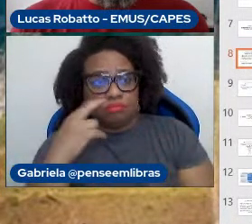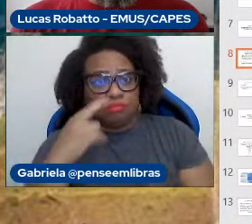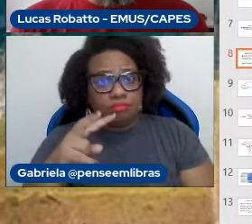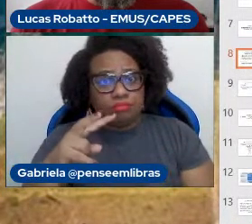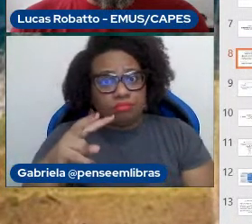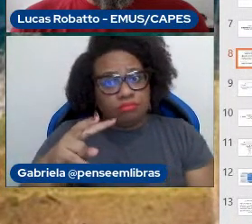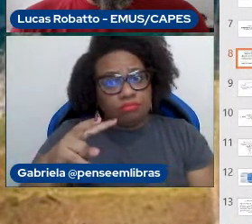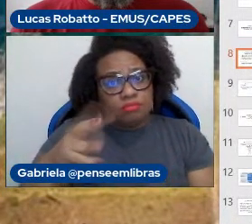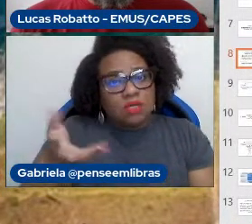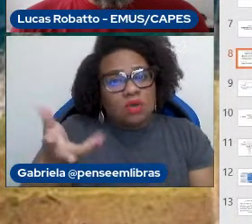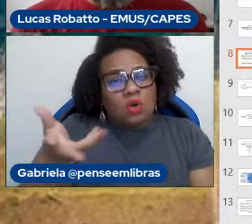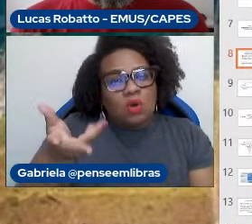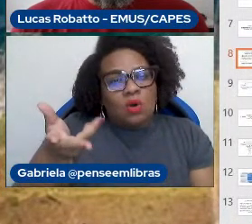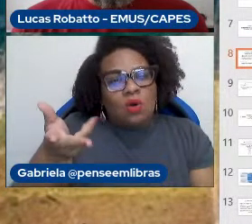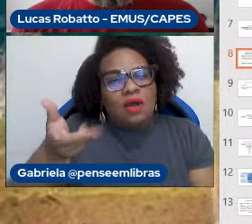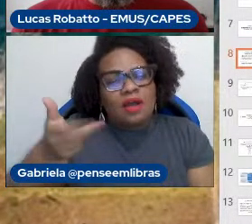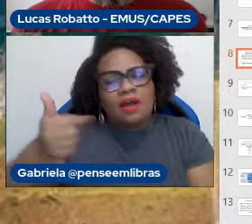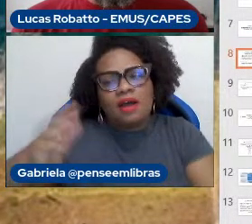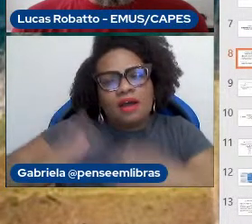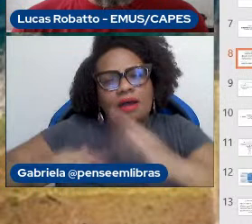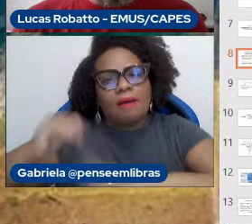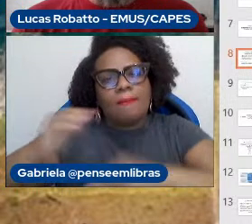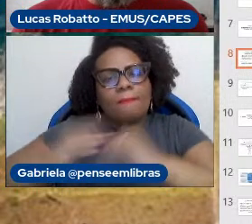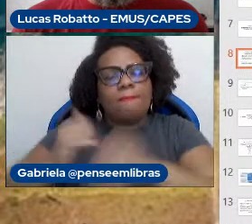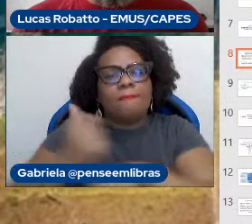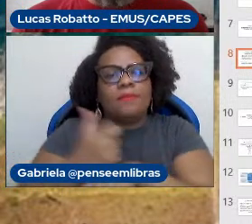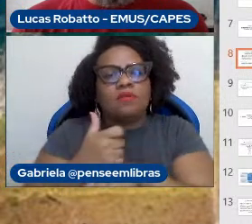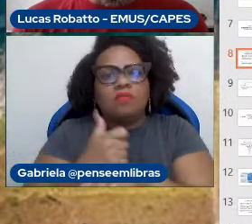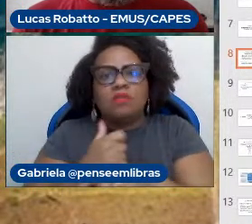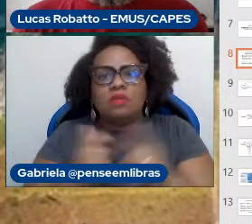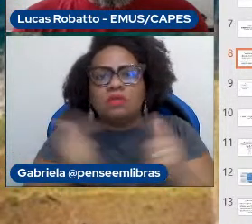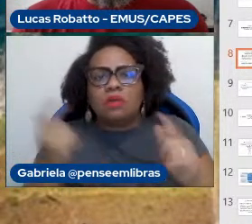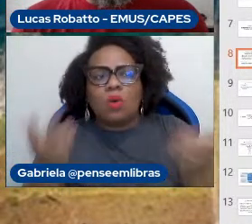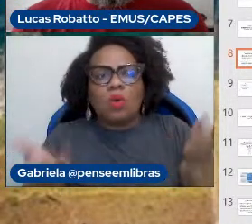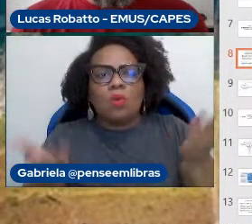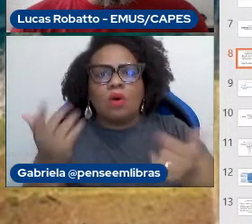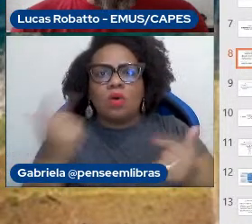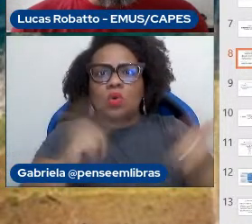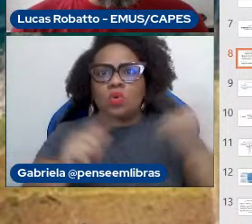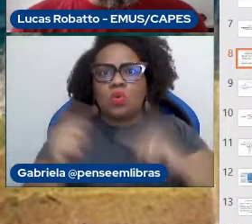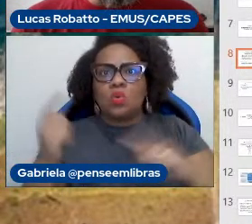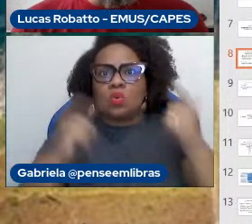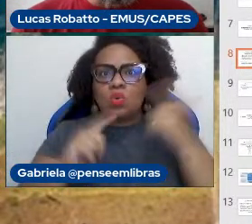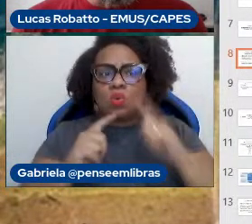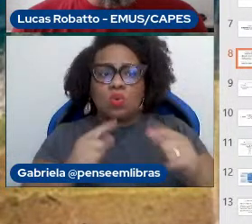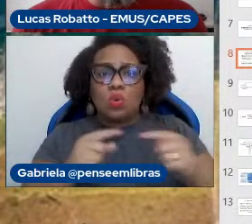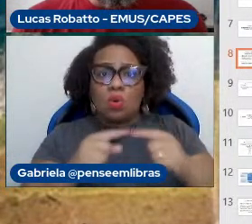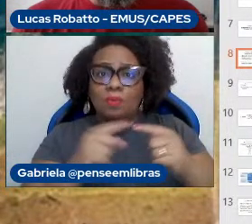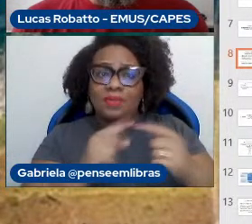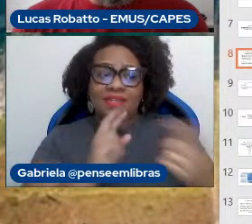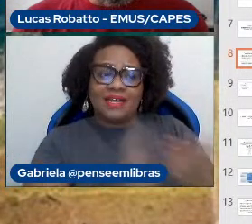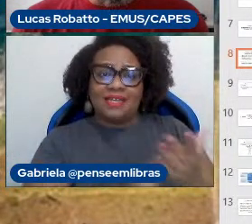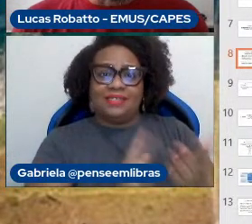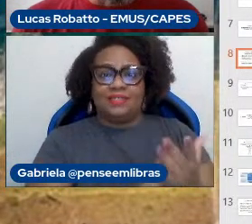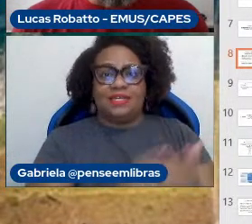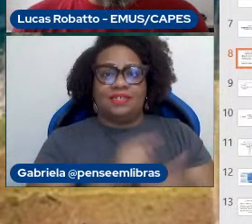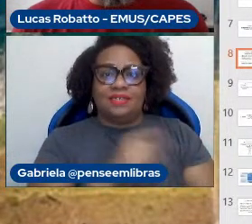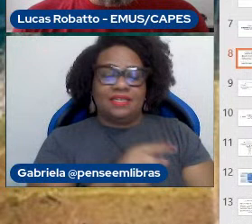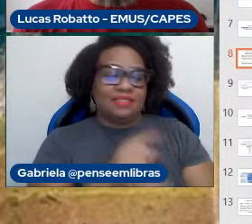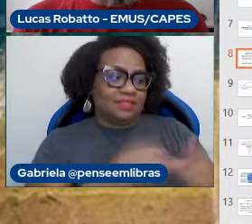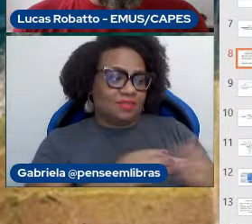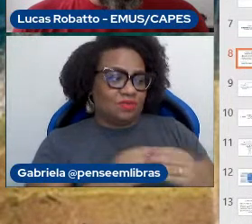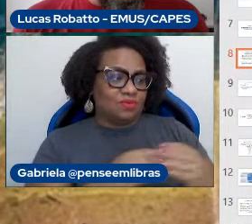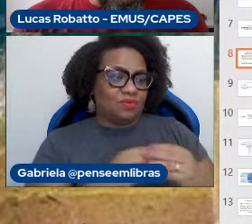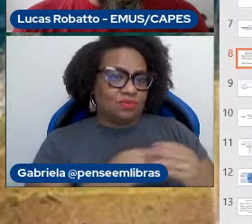comparou essas o índice de acerto da qualidade com o resultado desses concursos. E o que foi